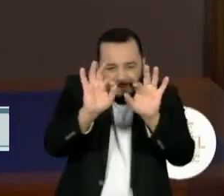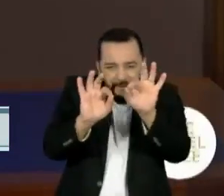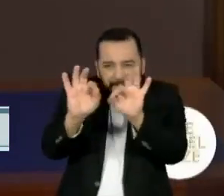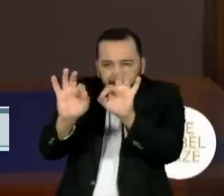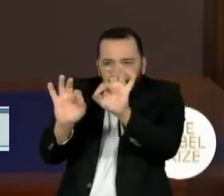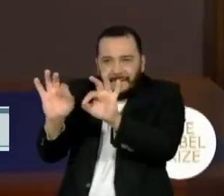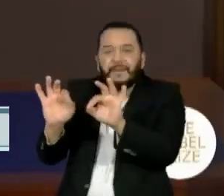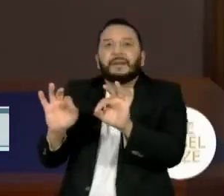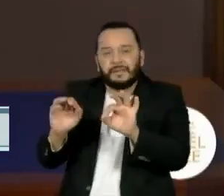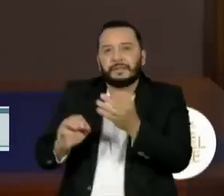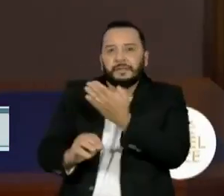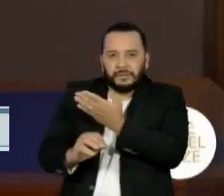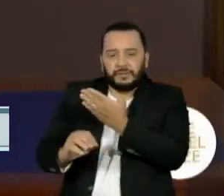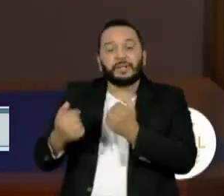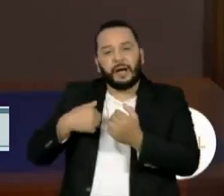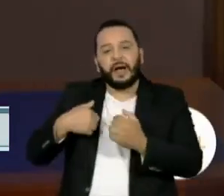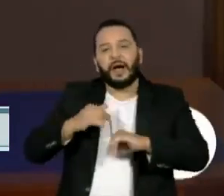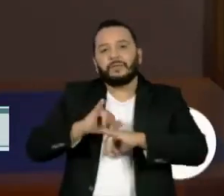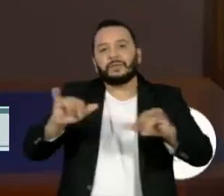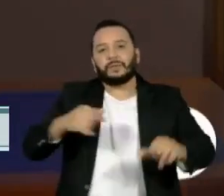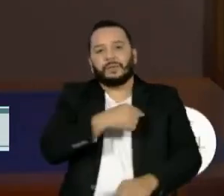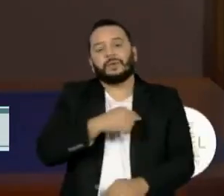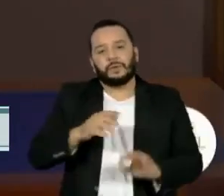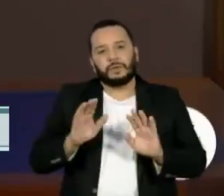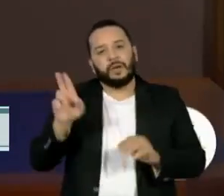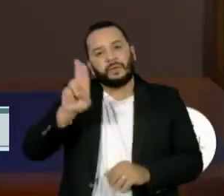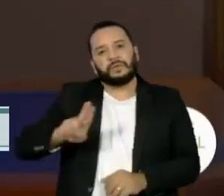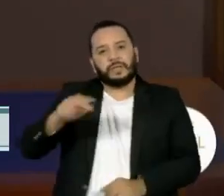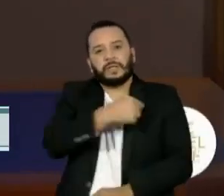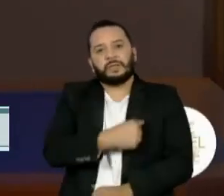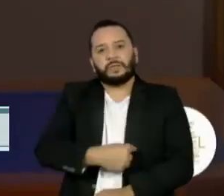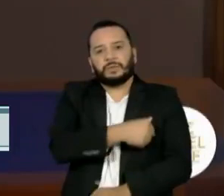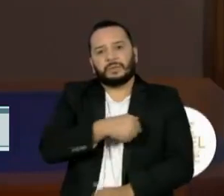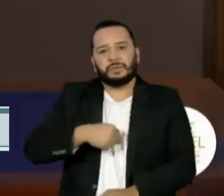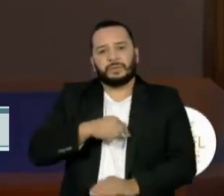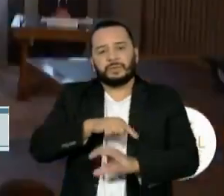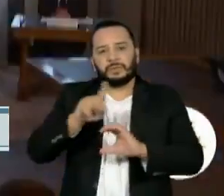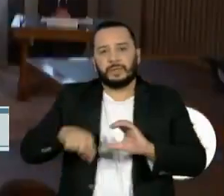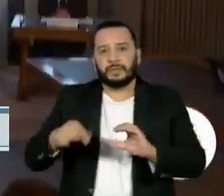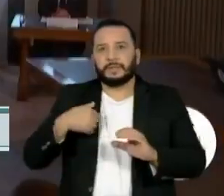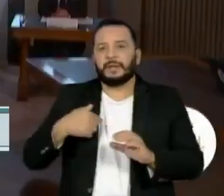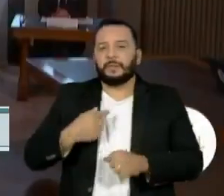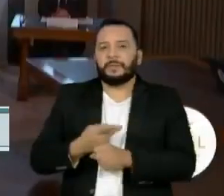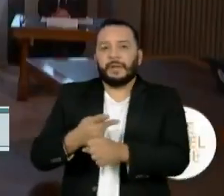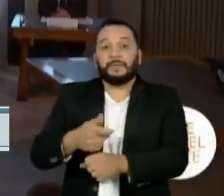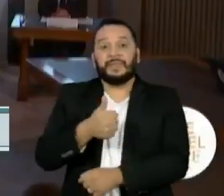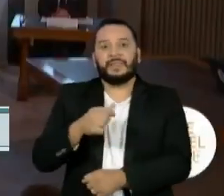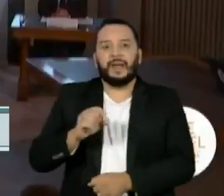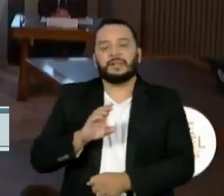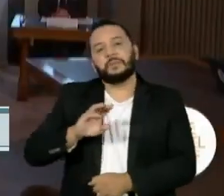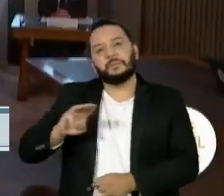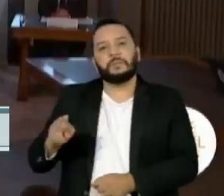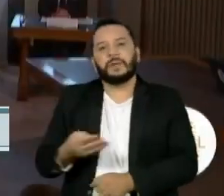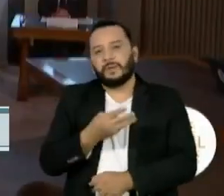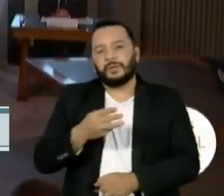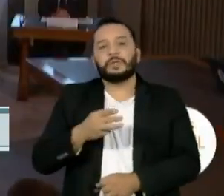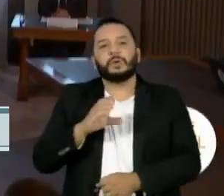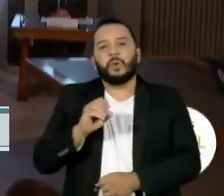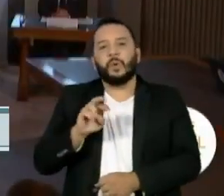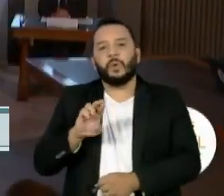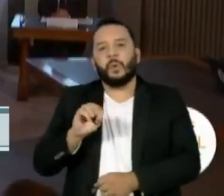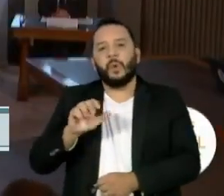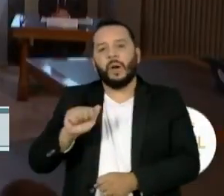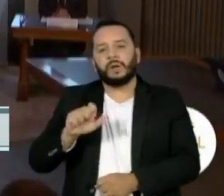Hanson, da Real Academia Sueca de Ciências, ao anunciar o prêmio de 10 milhões de coroas suecas,